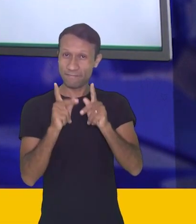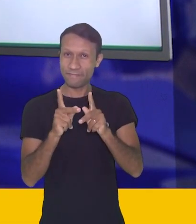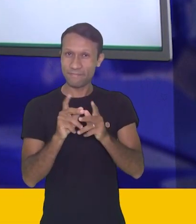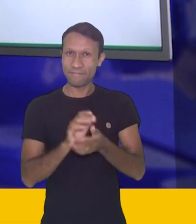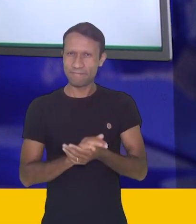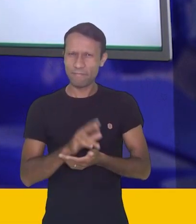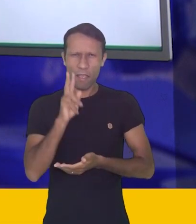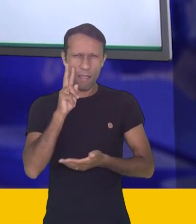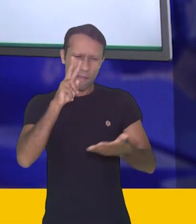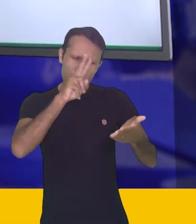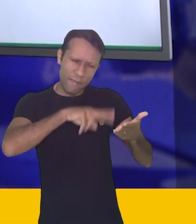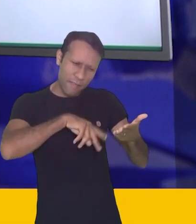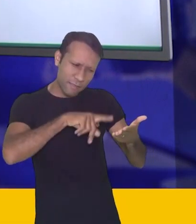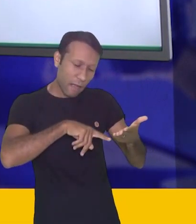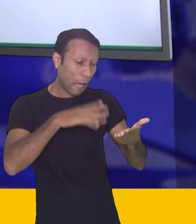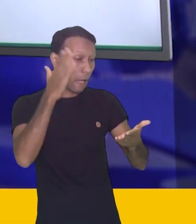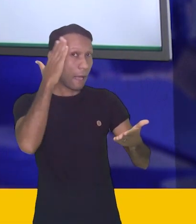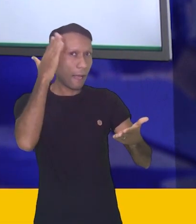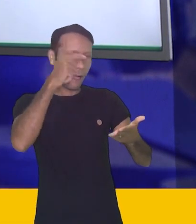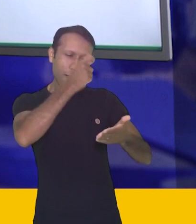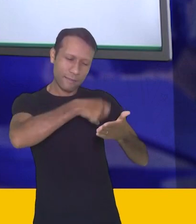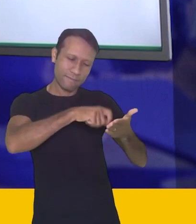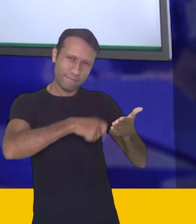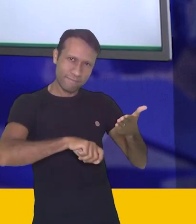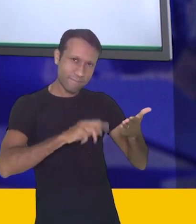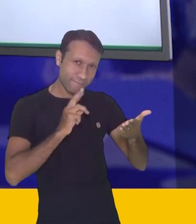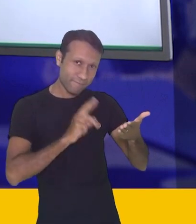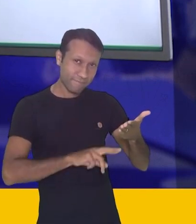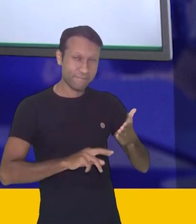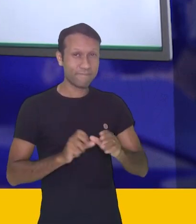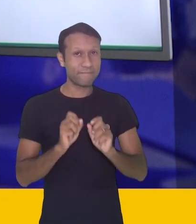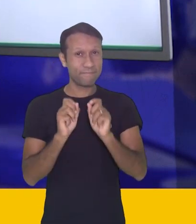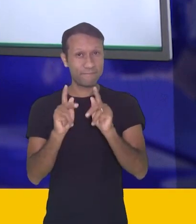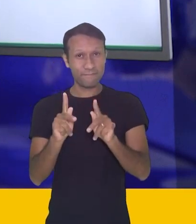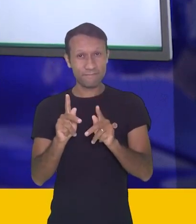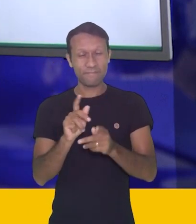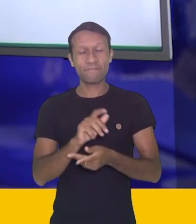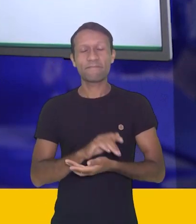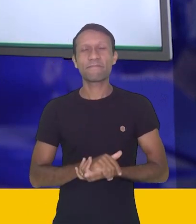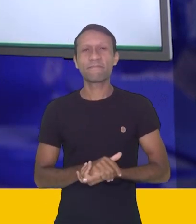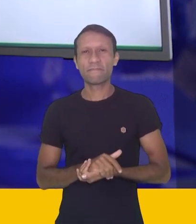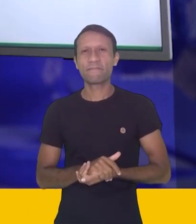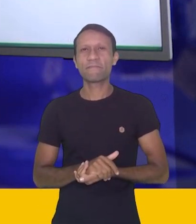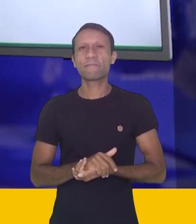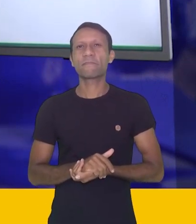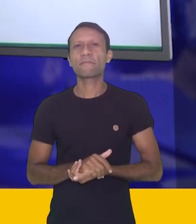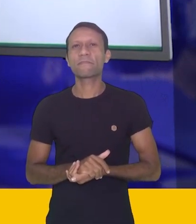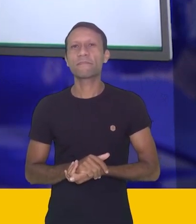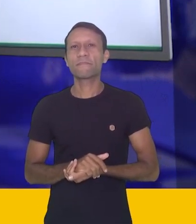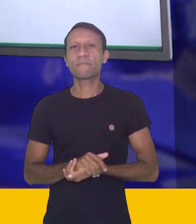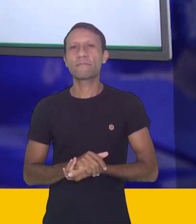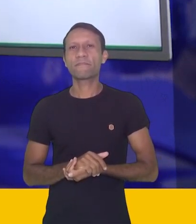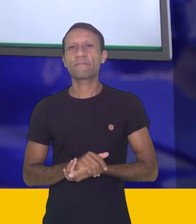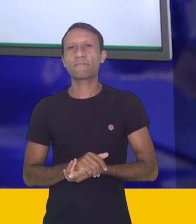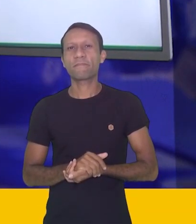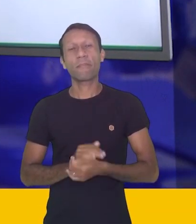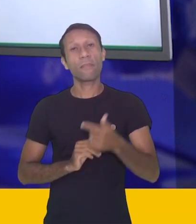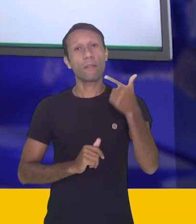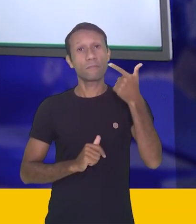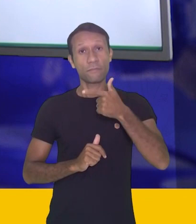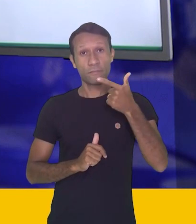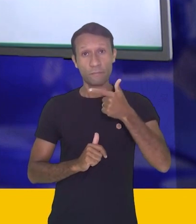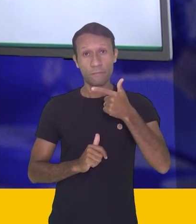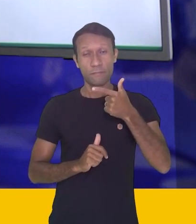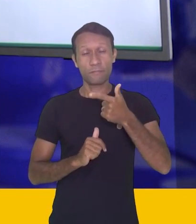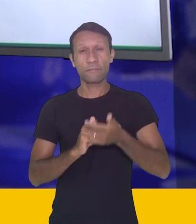aí na tua apostila e vai colocando essa resposta, tá? De acordo com o que o professor aqui te falou. E aí o segundo